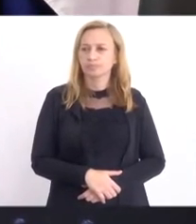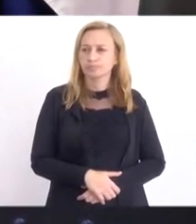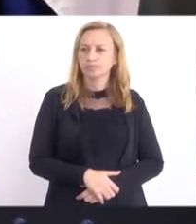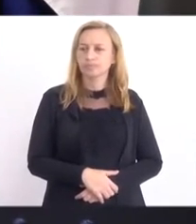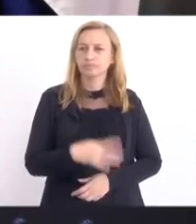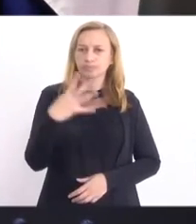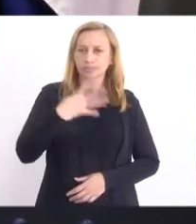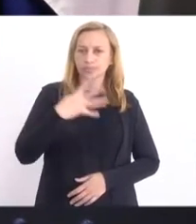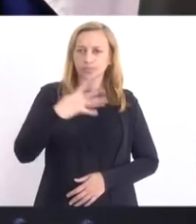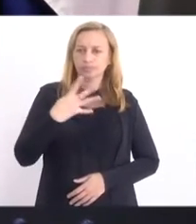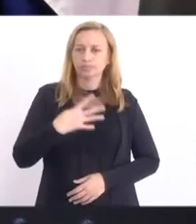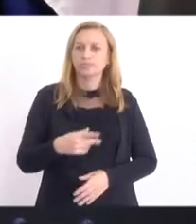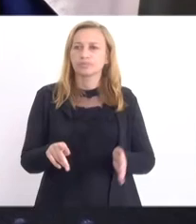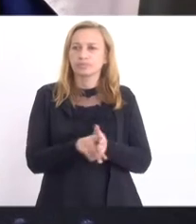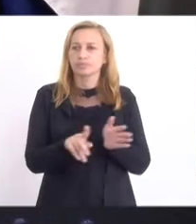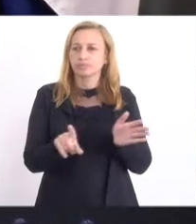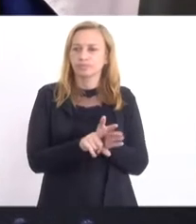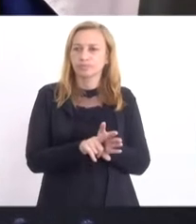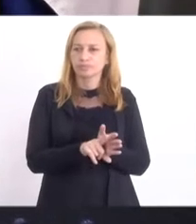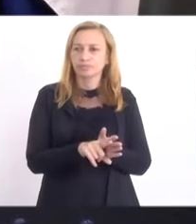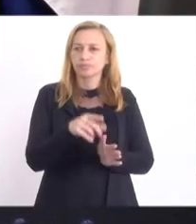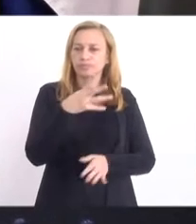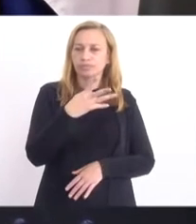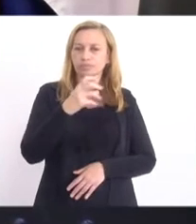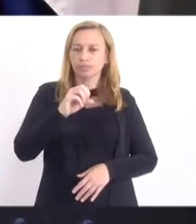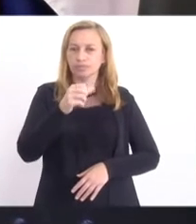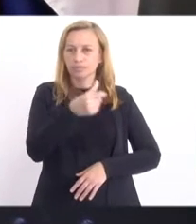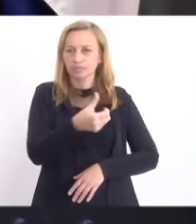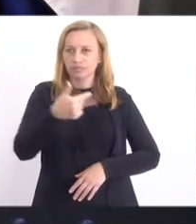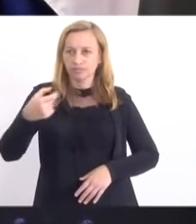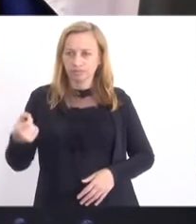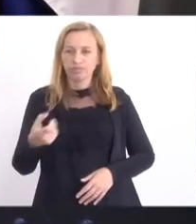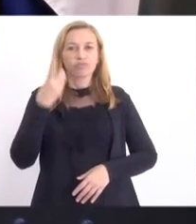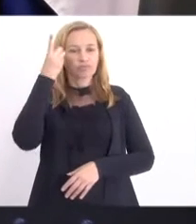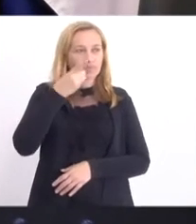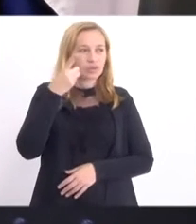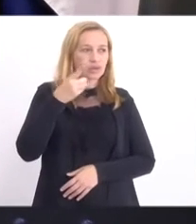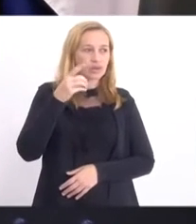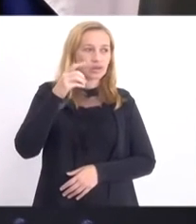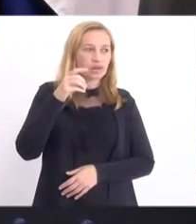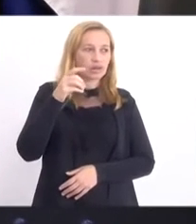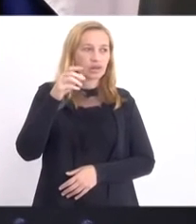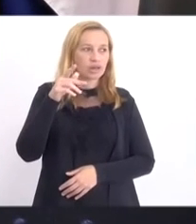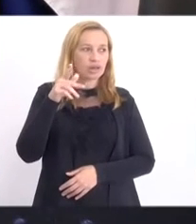4, projeto de lei 3.160, 2020, autoria do deputado do capitão Paulo Teixeira.